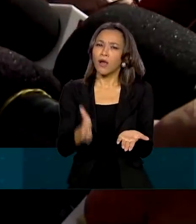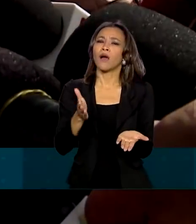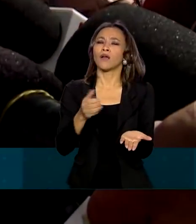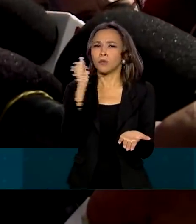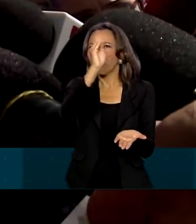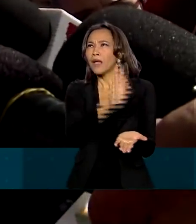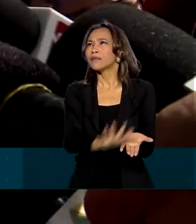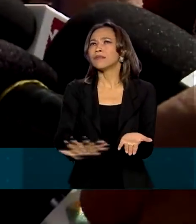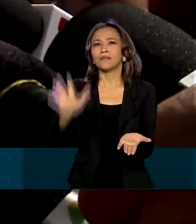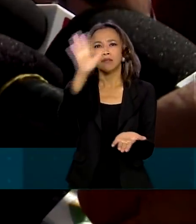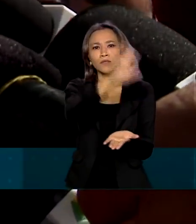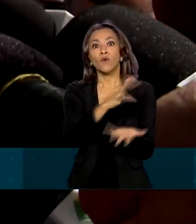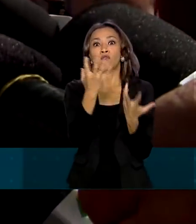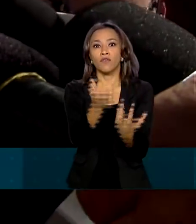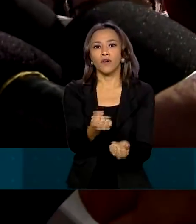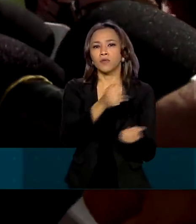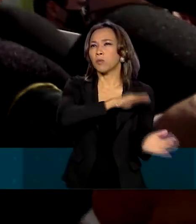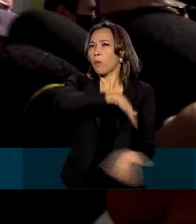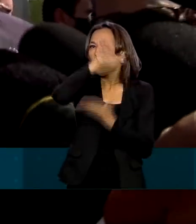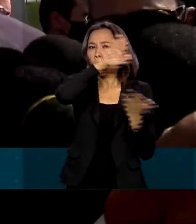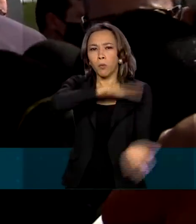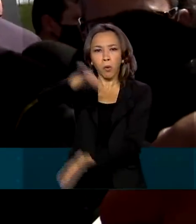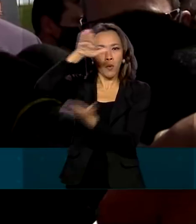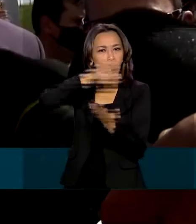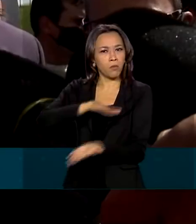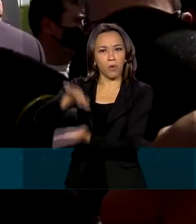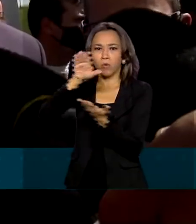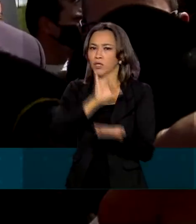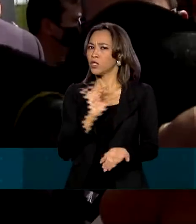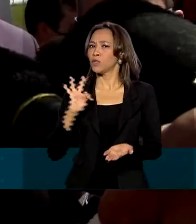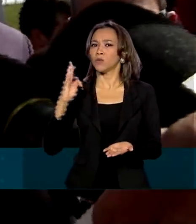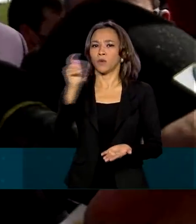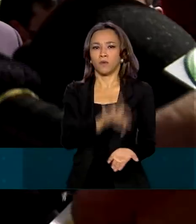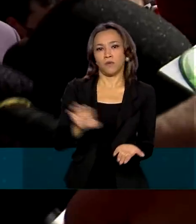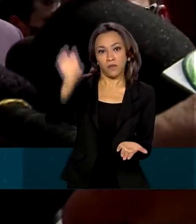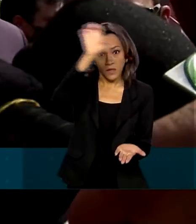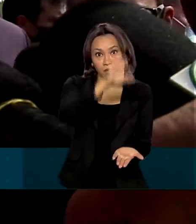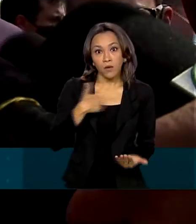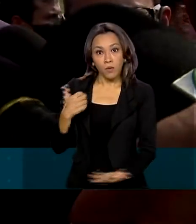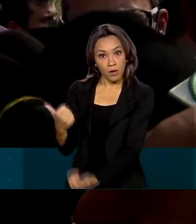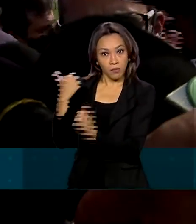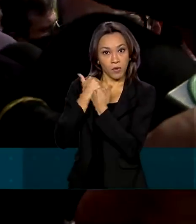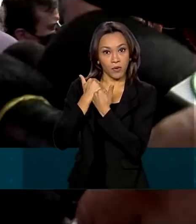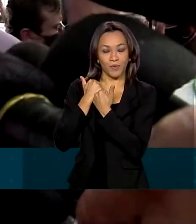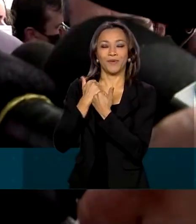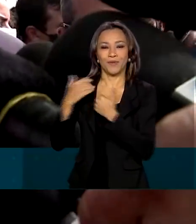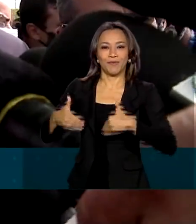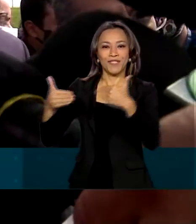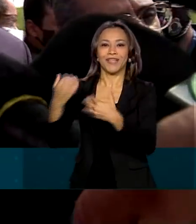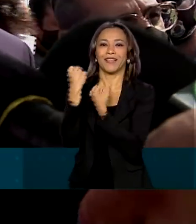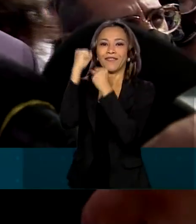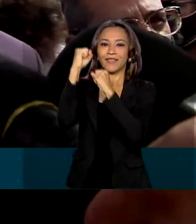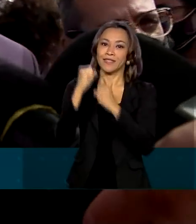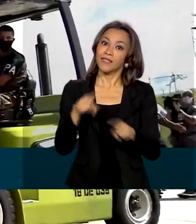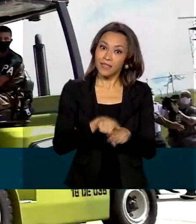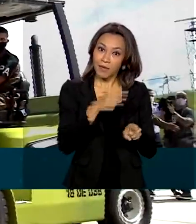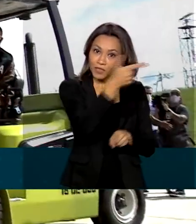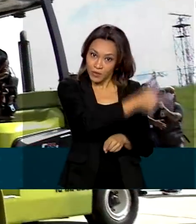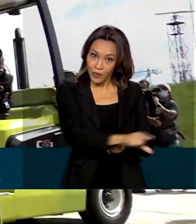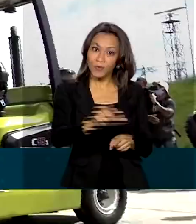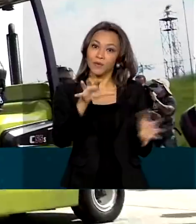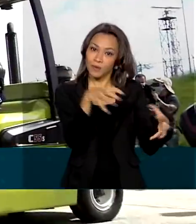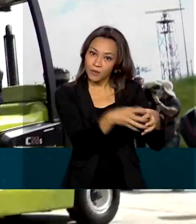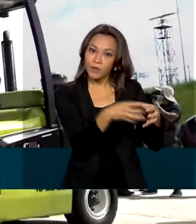vamos entregar todas as vacinas em todos os estados, com o apoio do Ministério da Defesa e de companhias privadas.